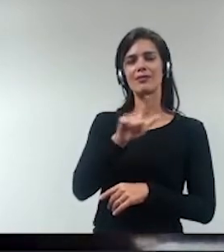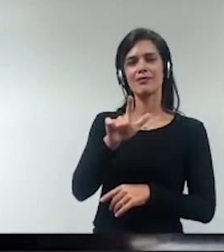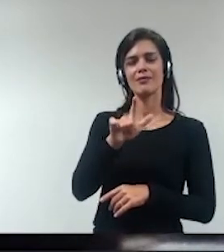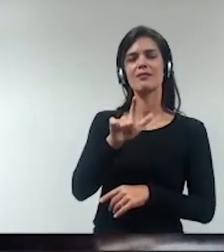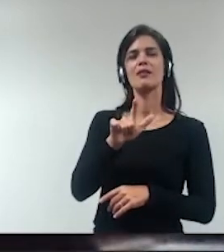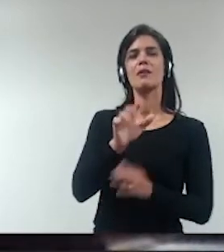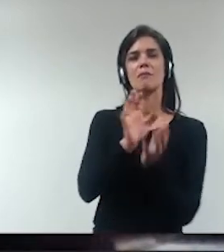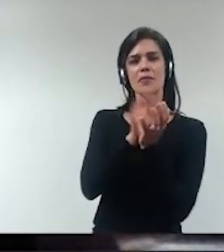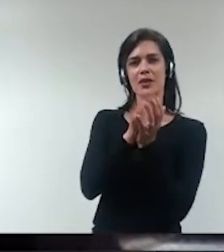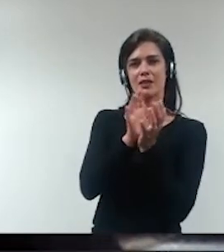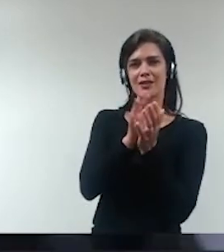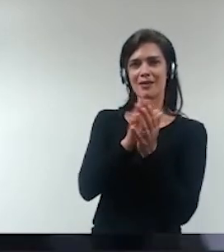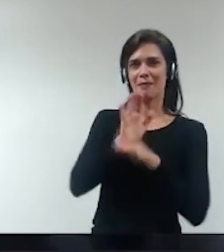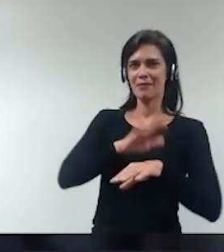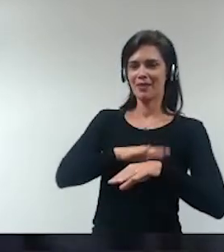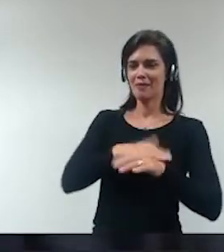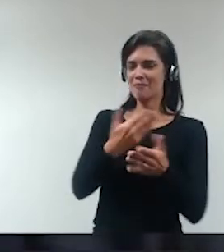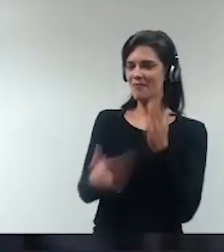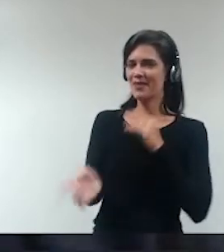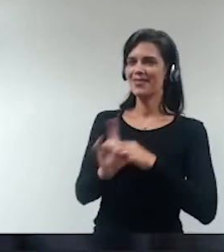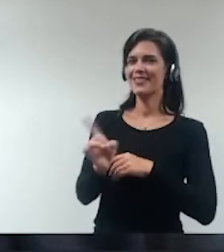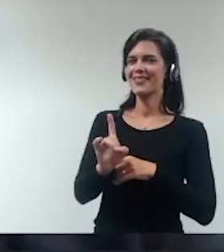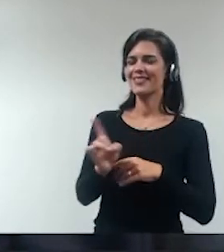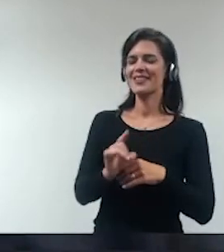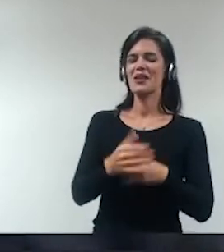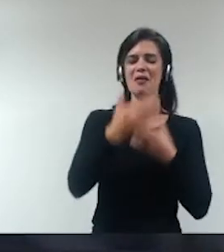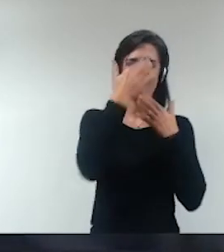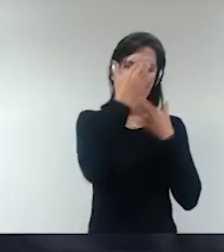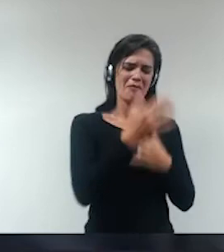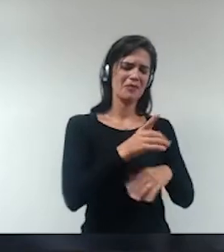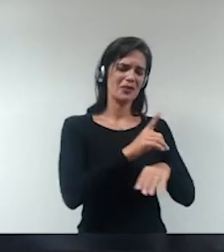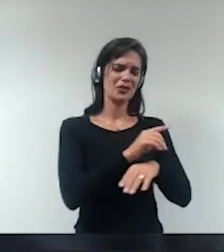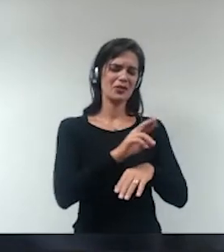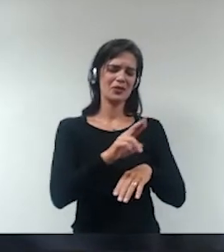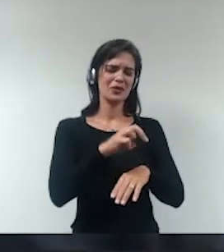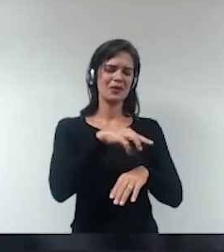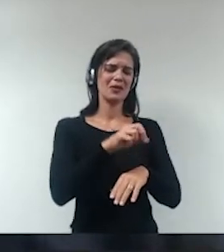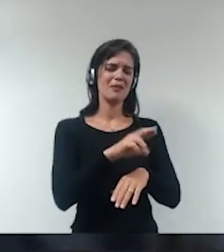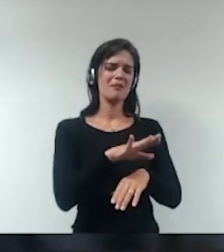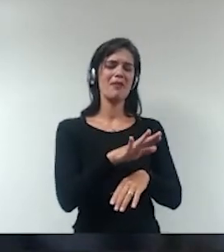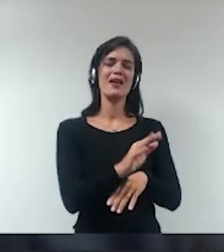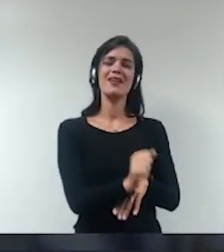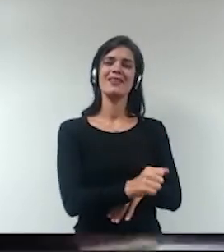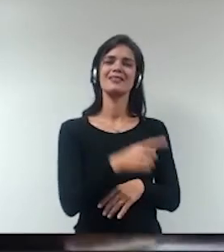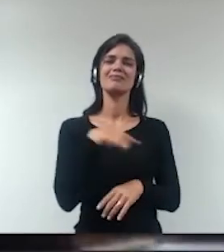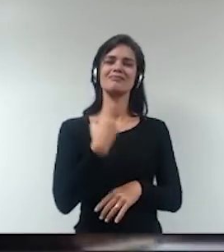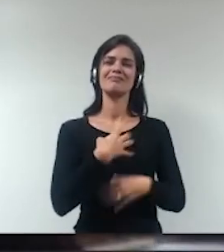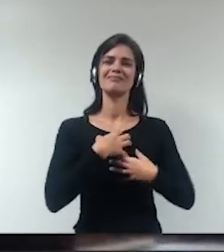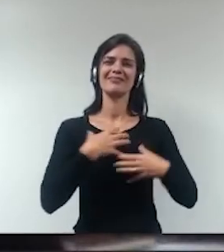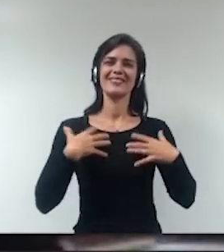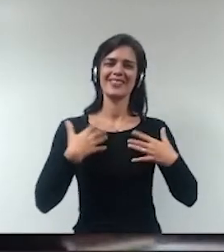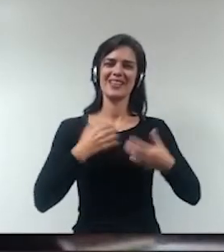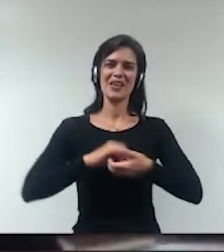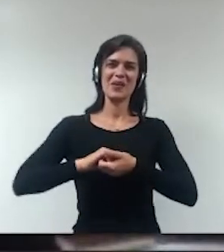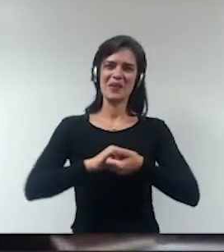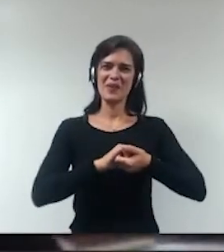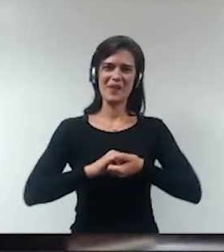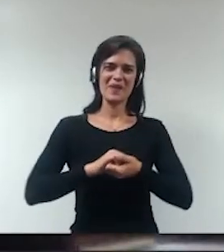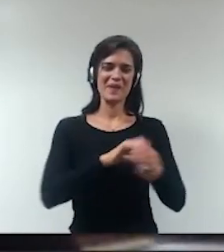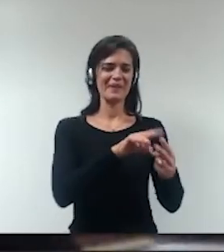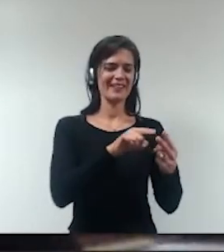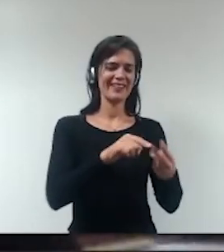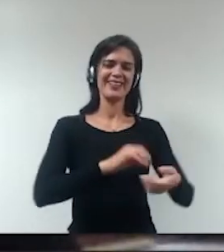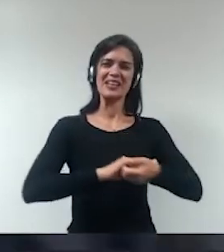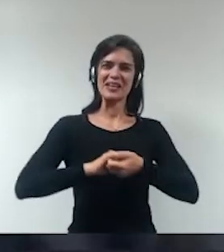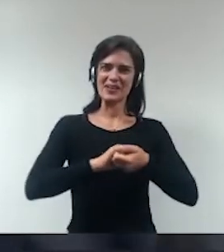perder tempo não vamos doutora Márcia muito obrigado é um prazer estar aqui com vocês todos meus cumprimentos ao doutor João Carlos e ao doutor